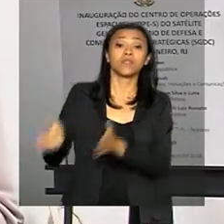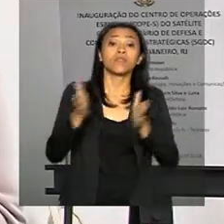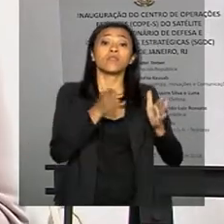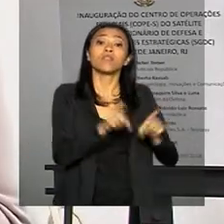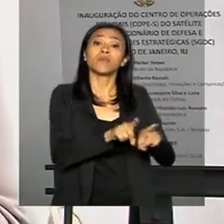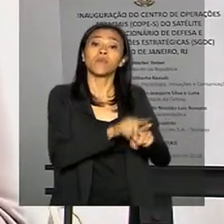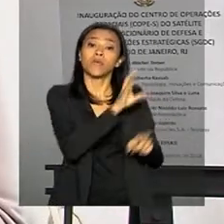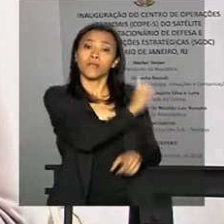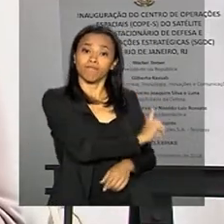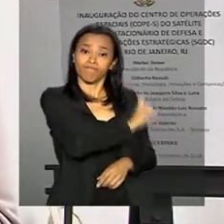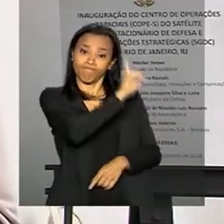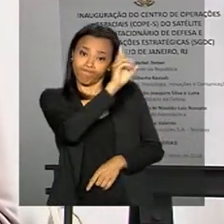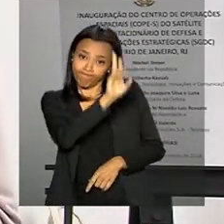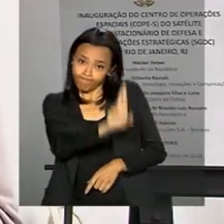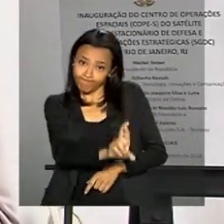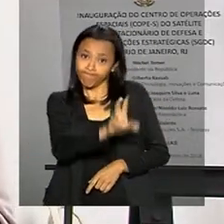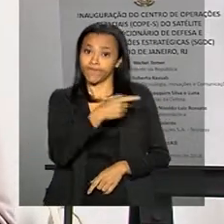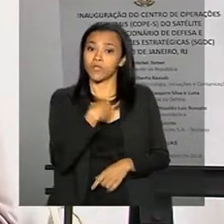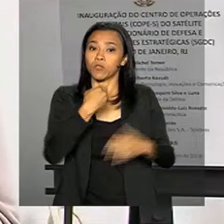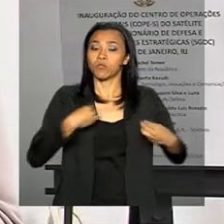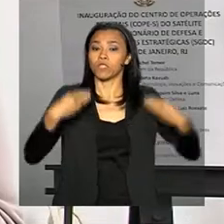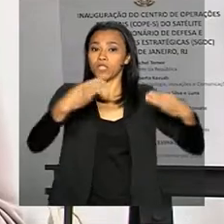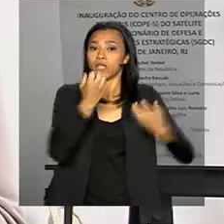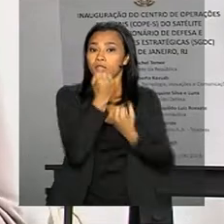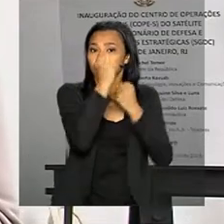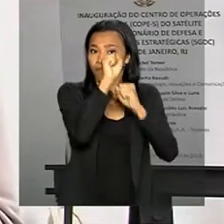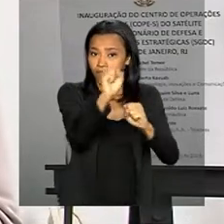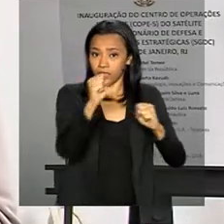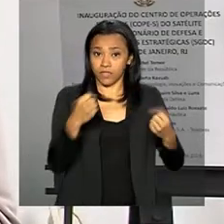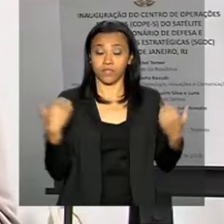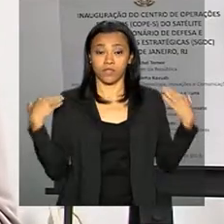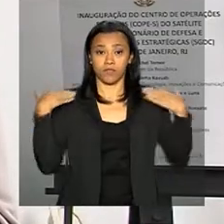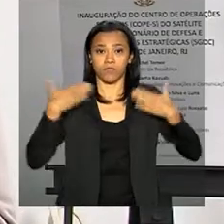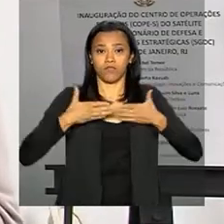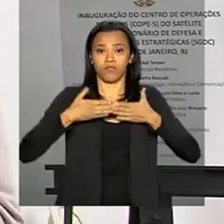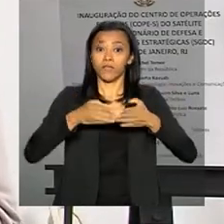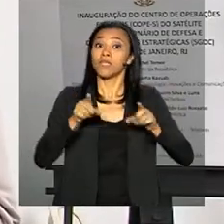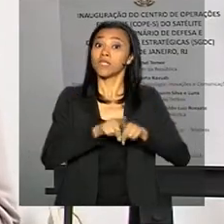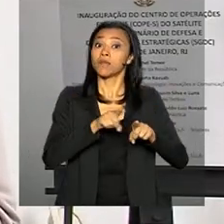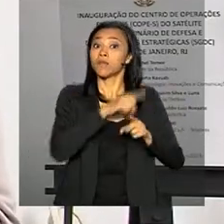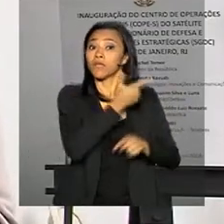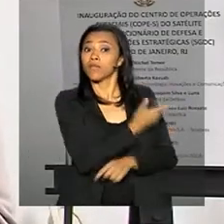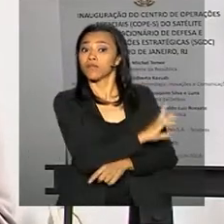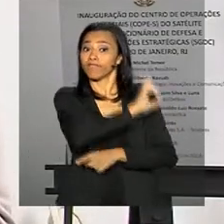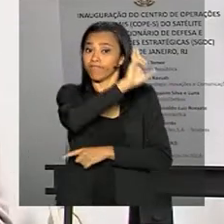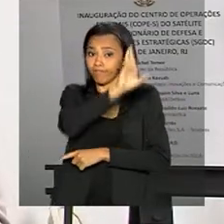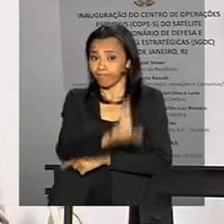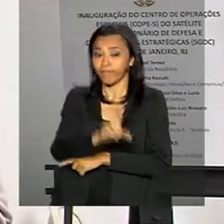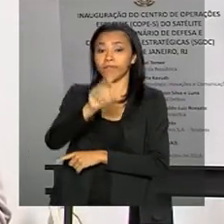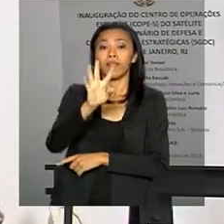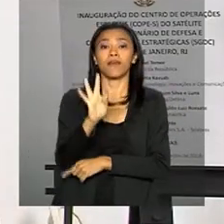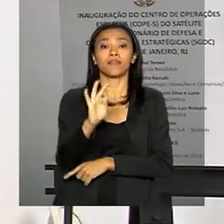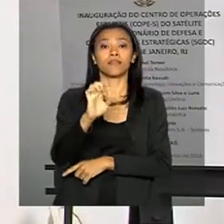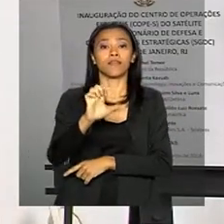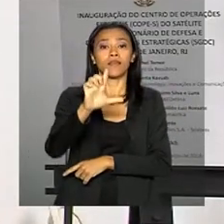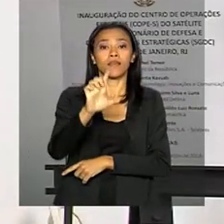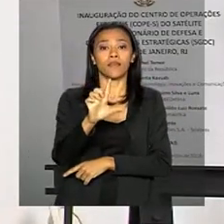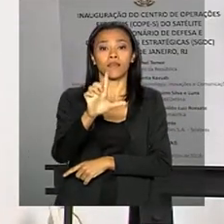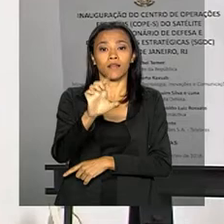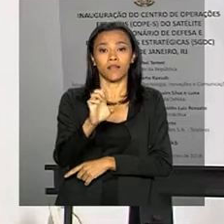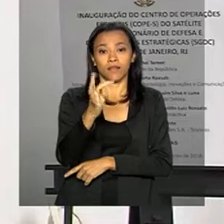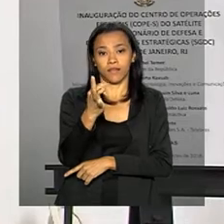representantes do Ministério da Defesa, das Forças Armadas e da Telebrás. Esse centro faz parte do projeto